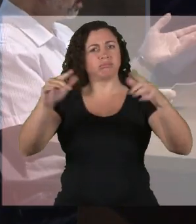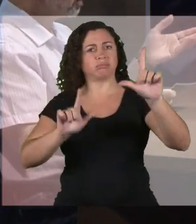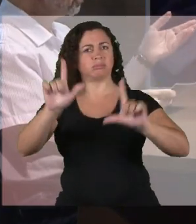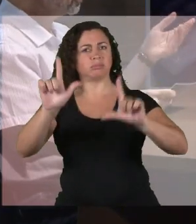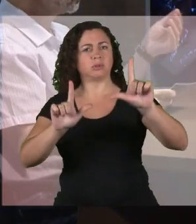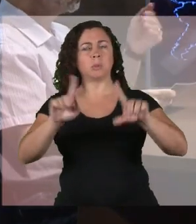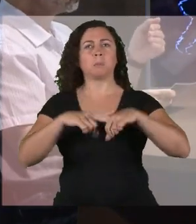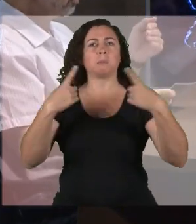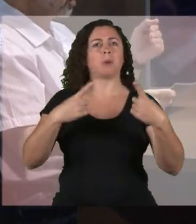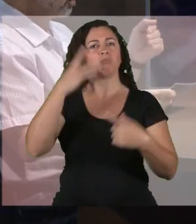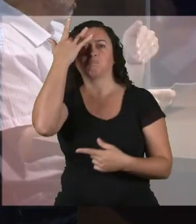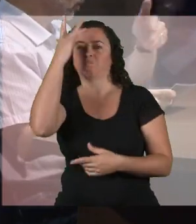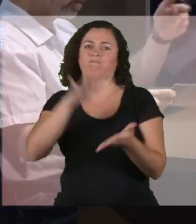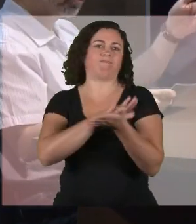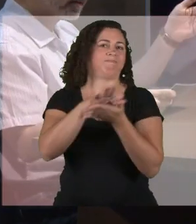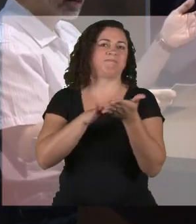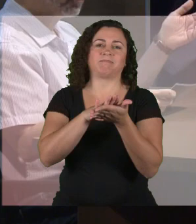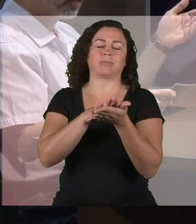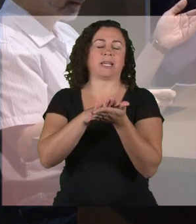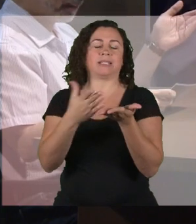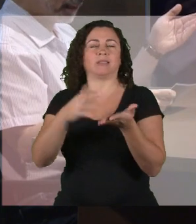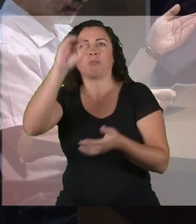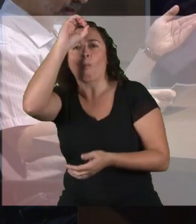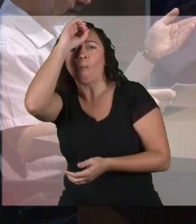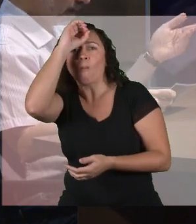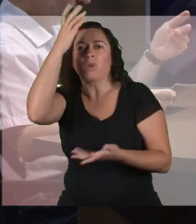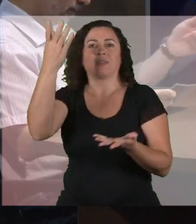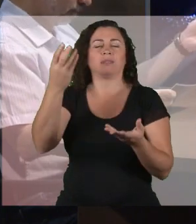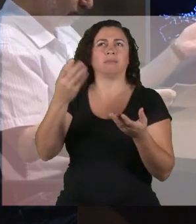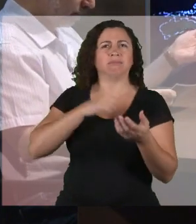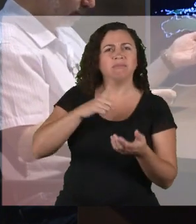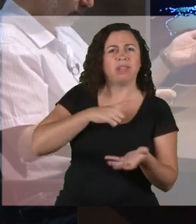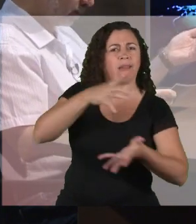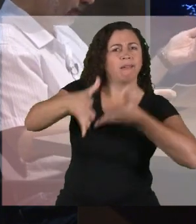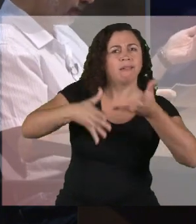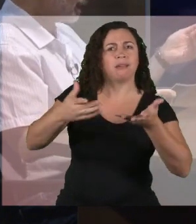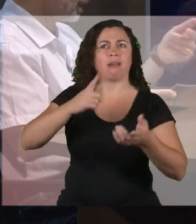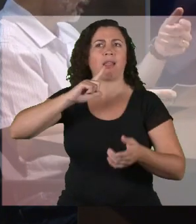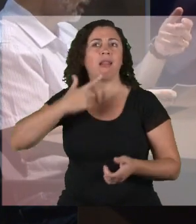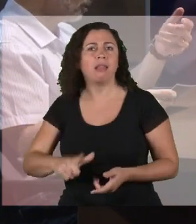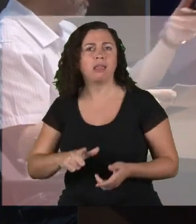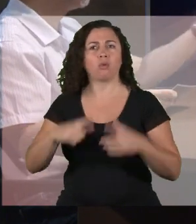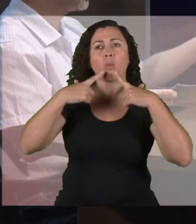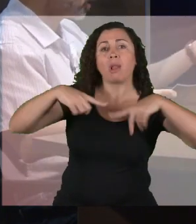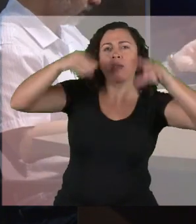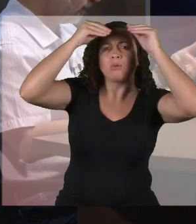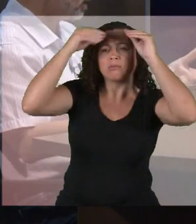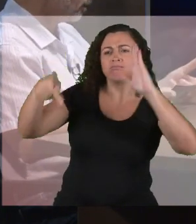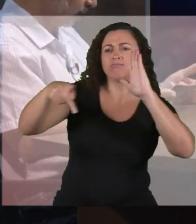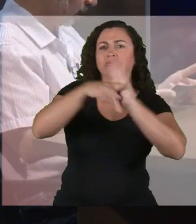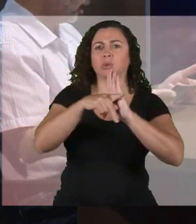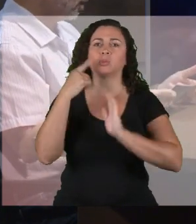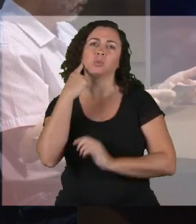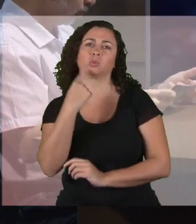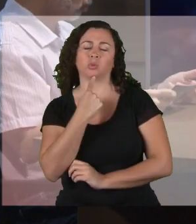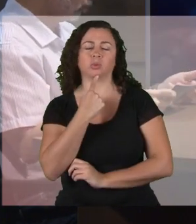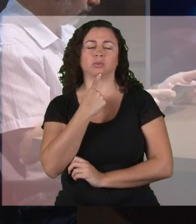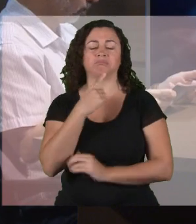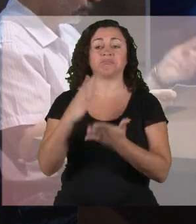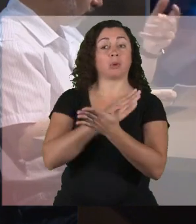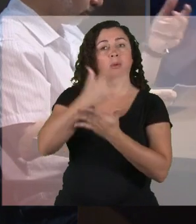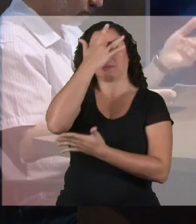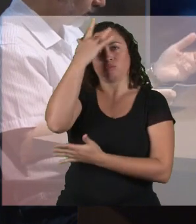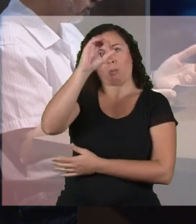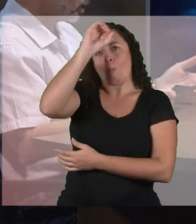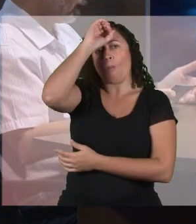se pergunta, as pessoas inclusive não sabem da existência, de uma linguagem específica para os